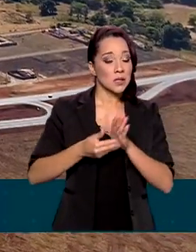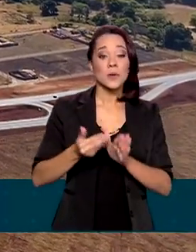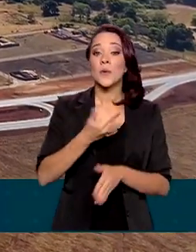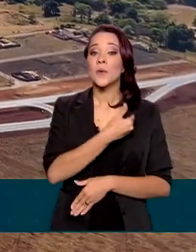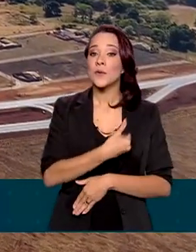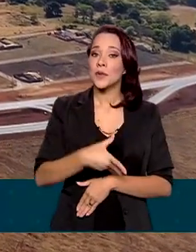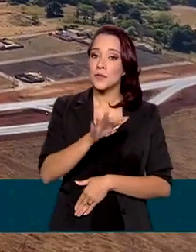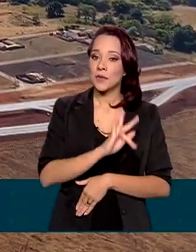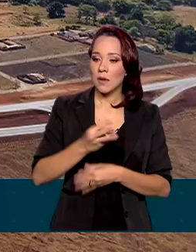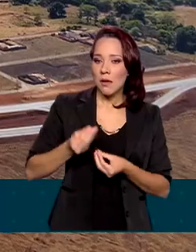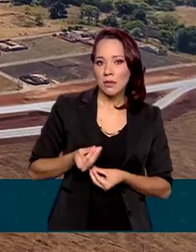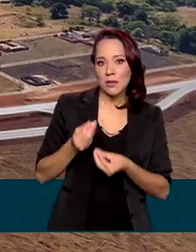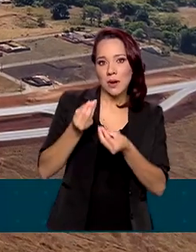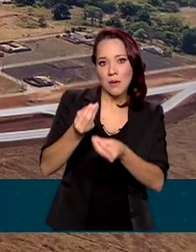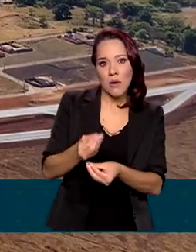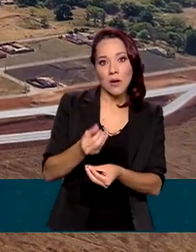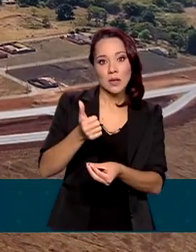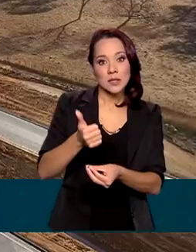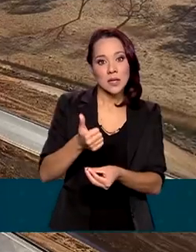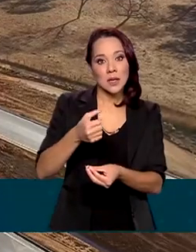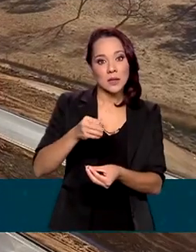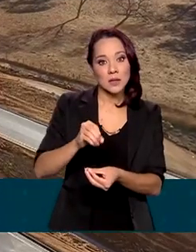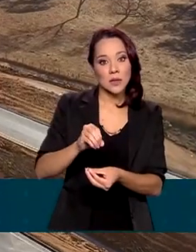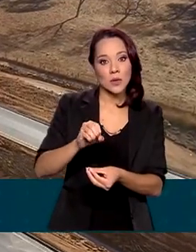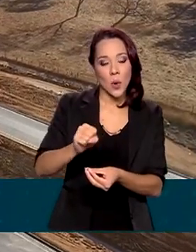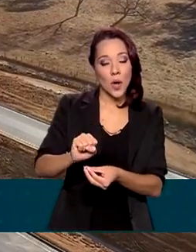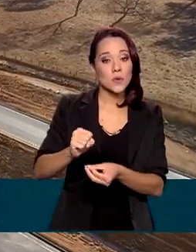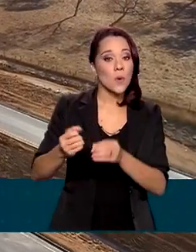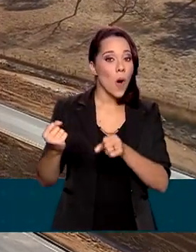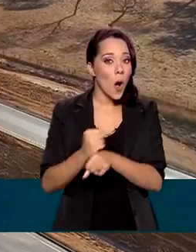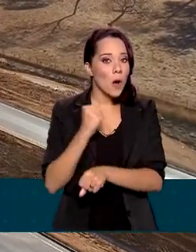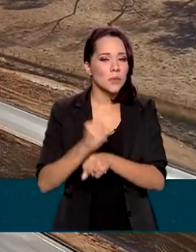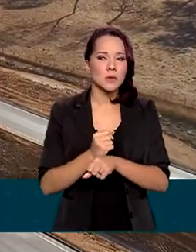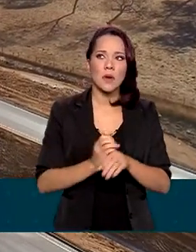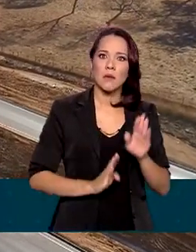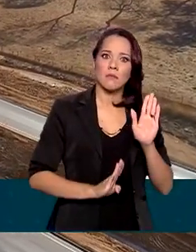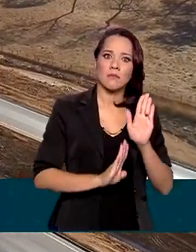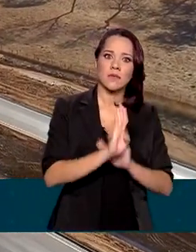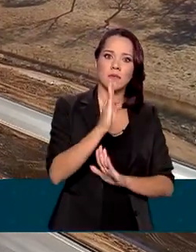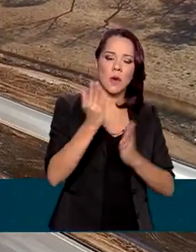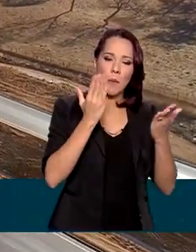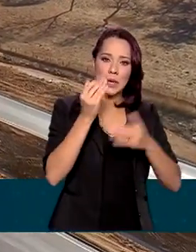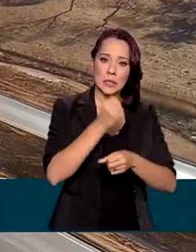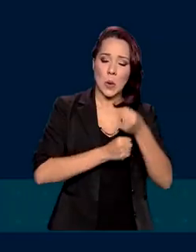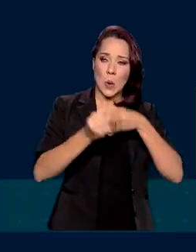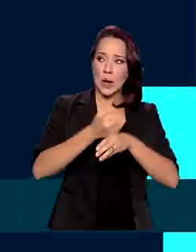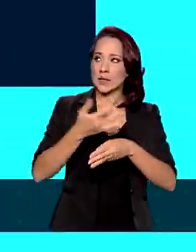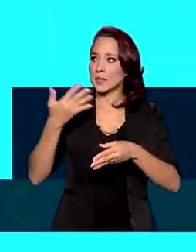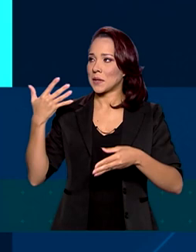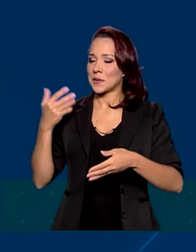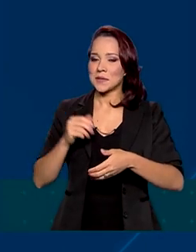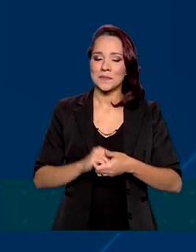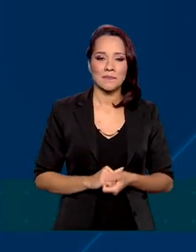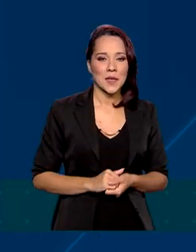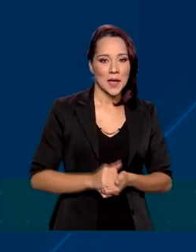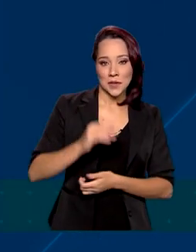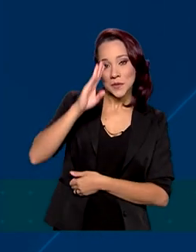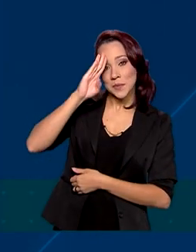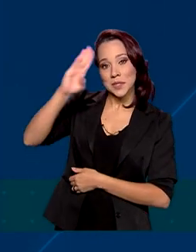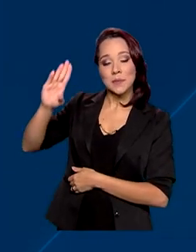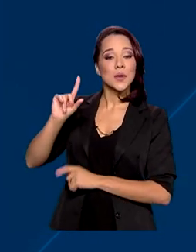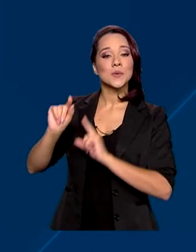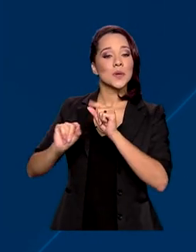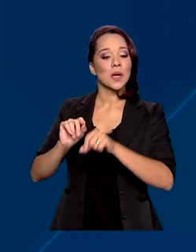o governo federal entregou 108 obras, um recorde comparado a anos anteriores. Entre os destaques